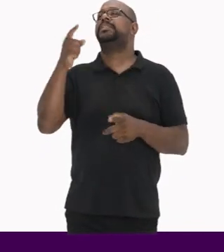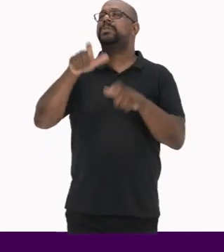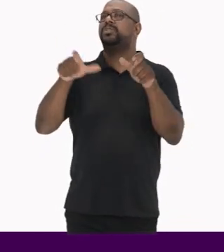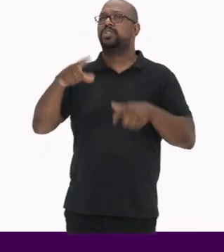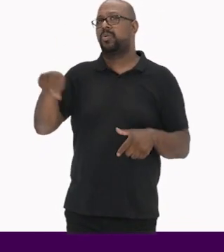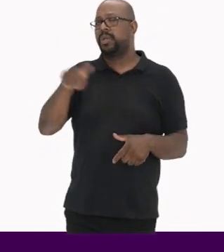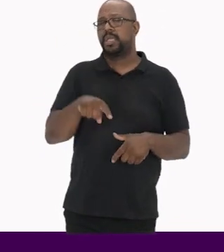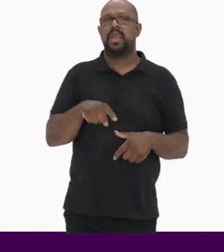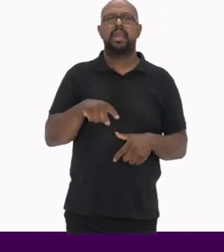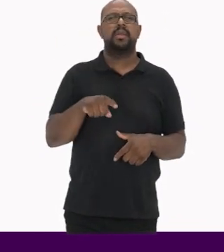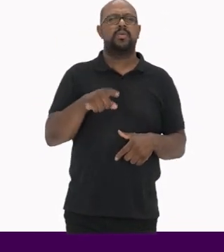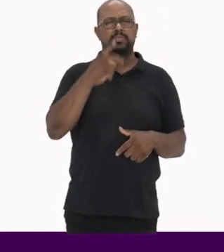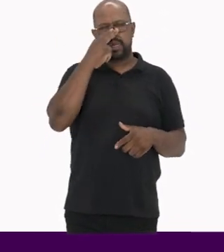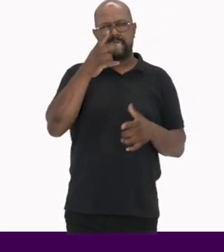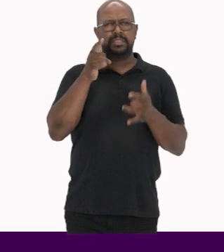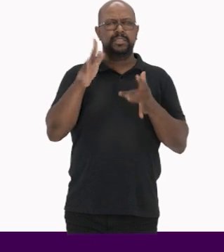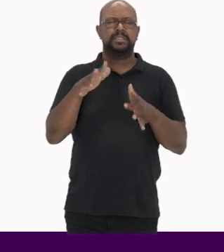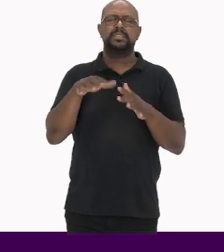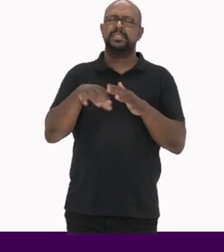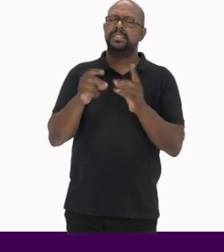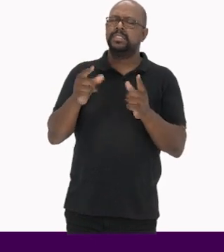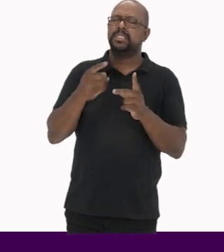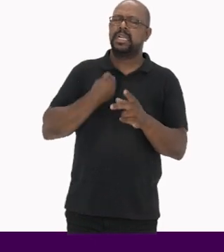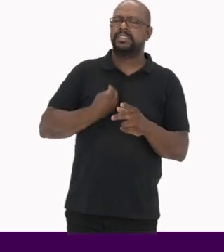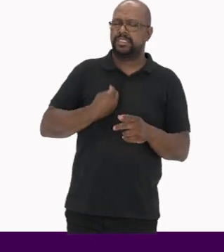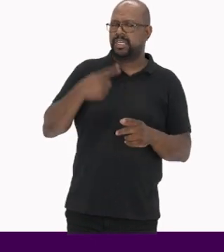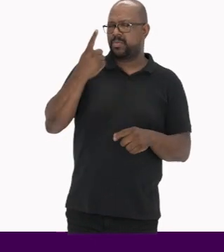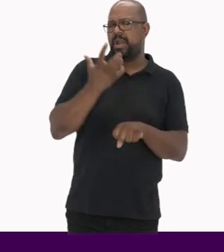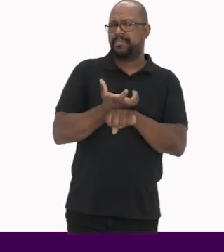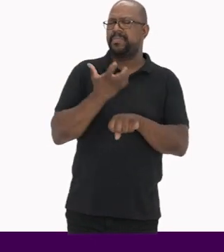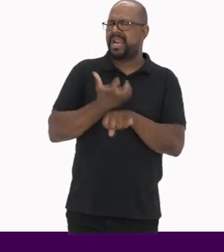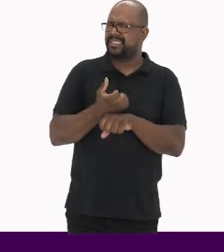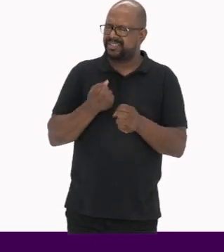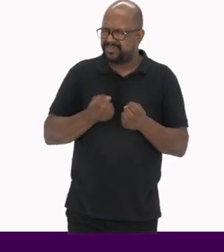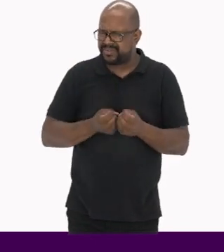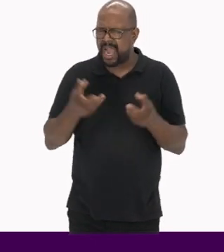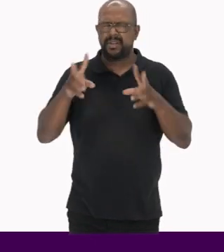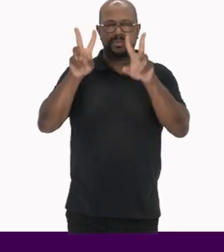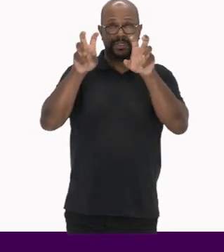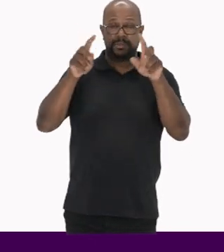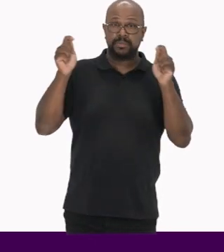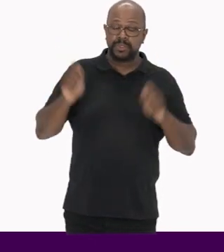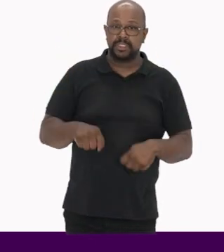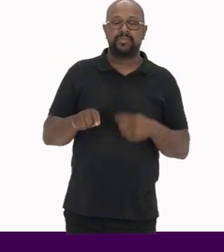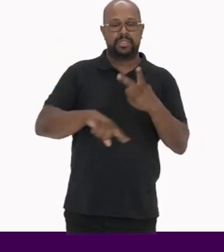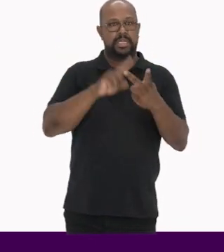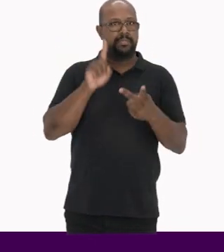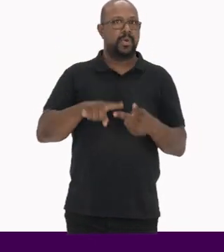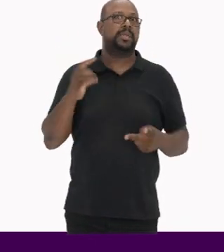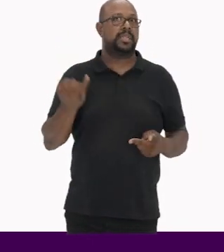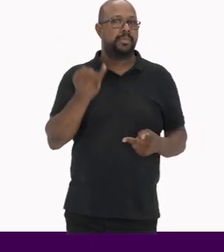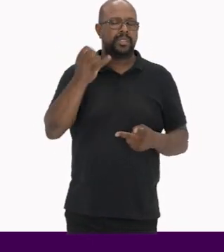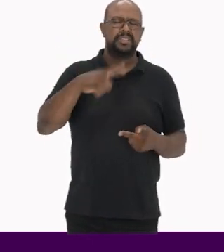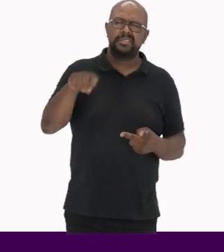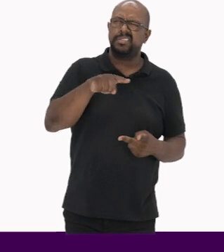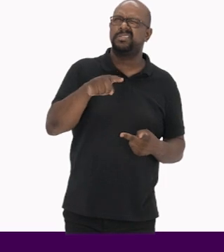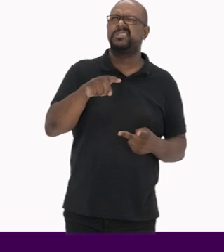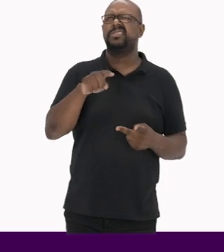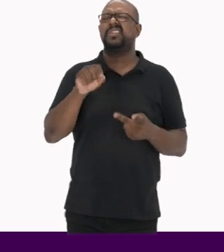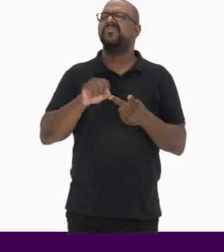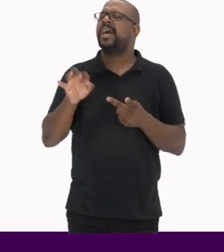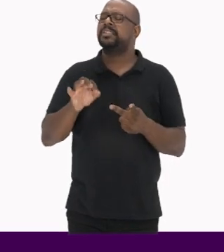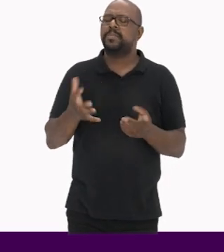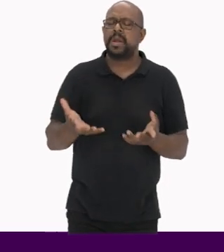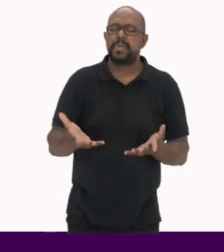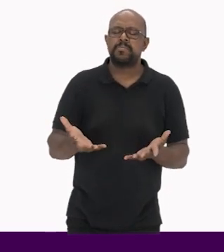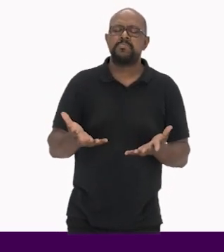de alguém Um acervo existente no museu Uma praça Enfim, são vários temas possíveis Depois é importante que seja feita